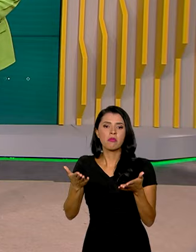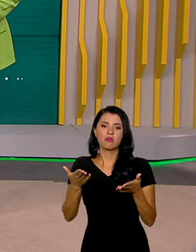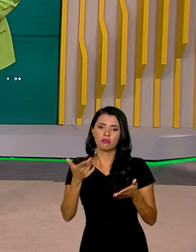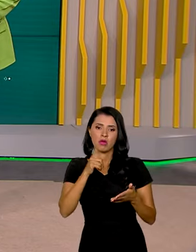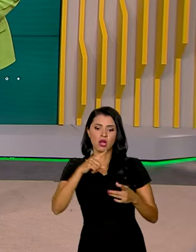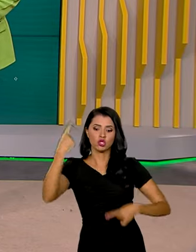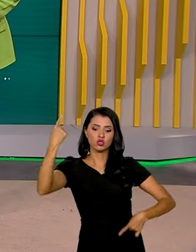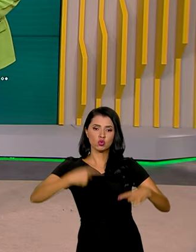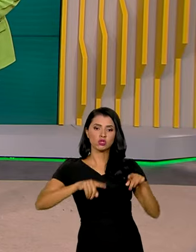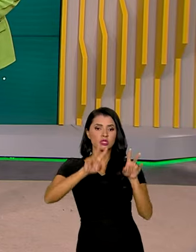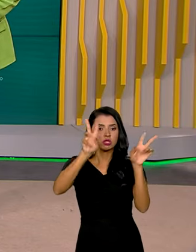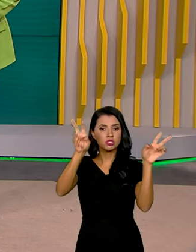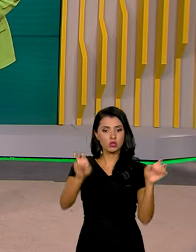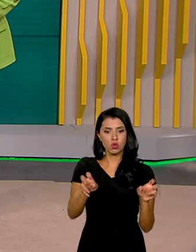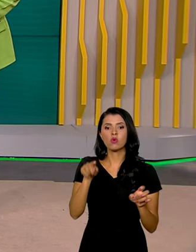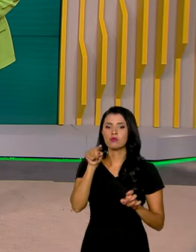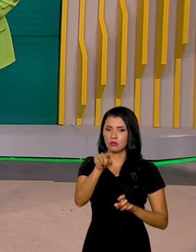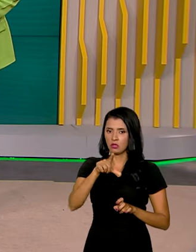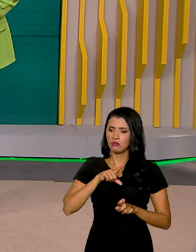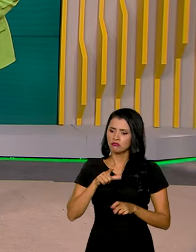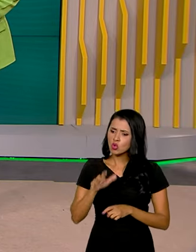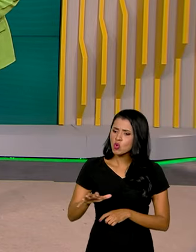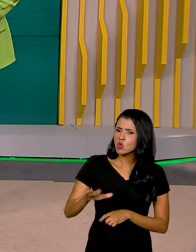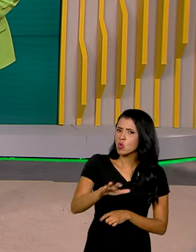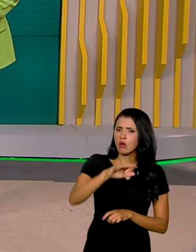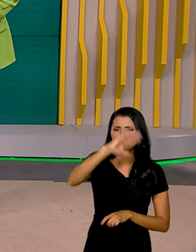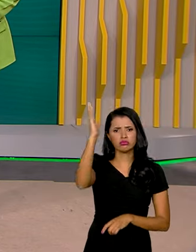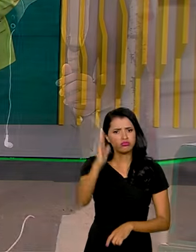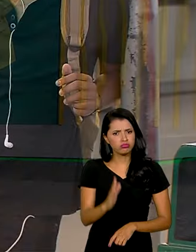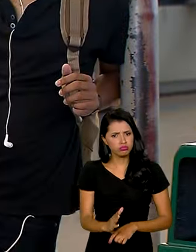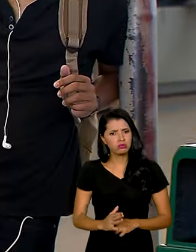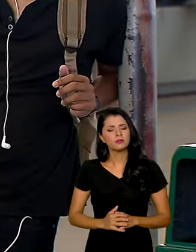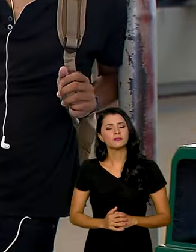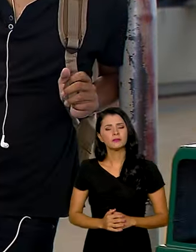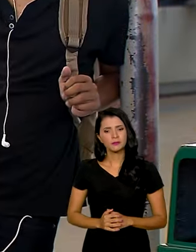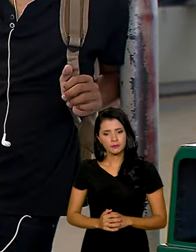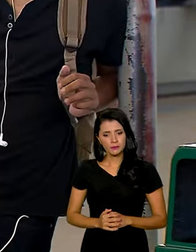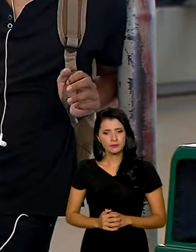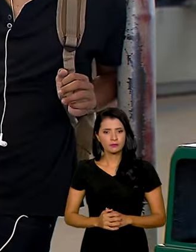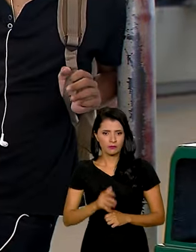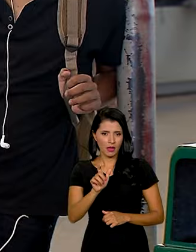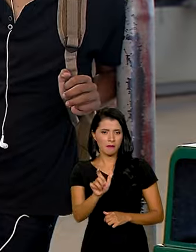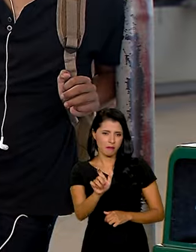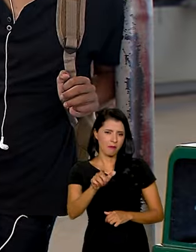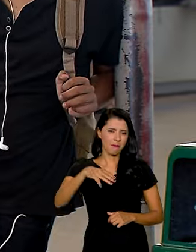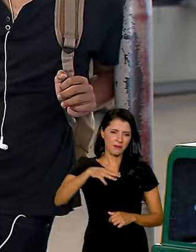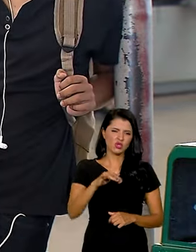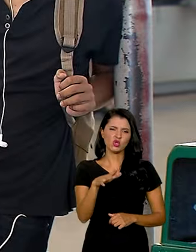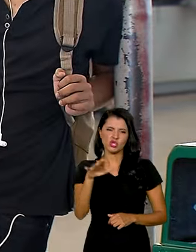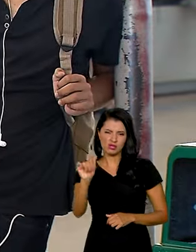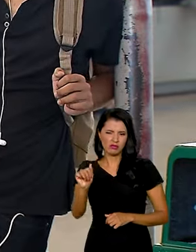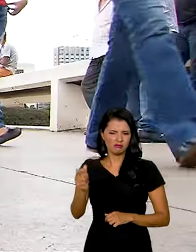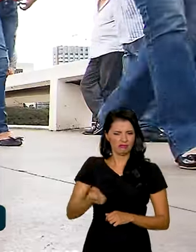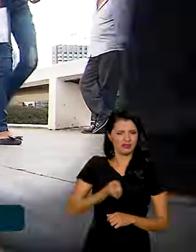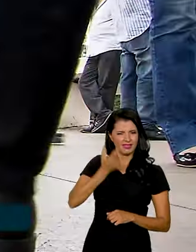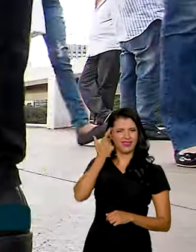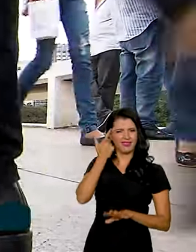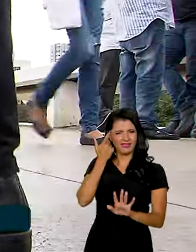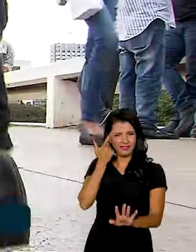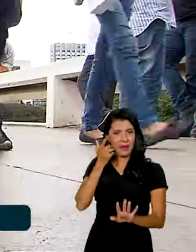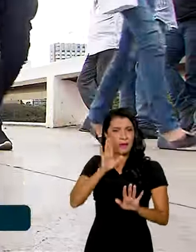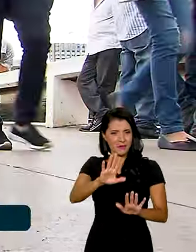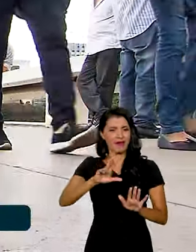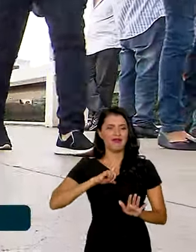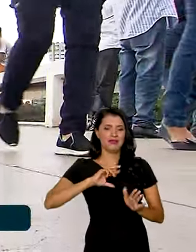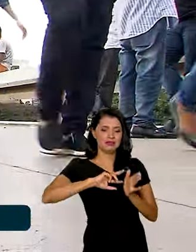sobre esse tema em todas as frentes e por todo o país. A palavra pode soar estranha, mas tem